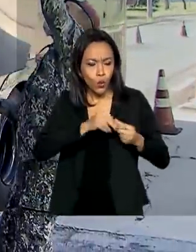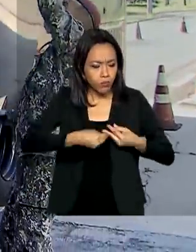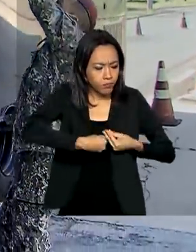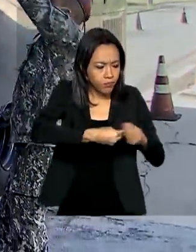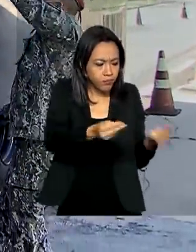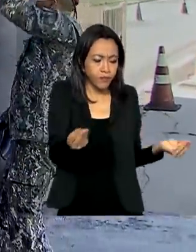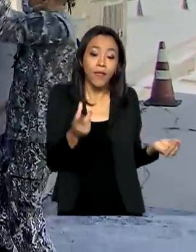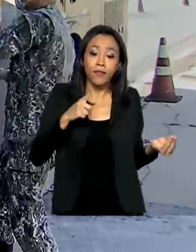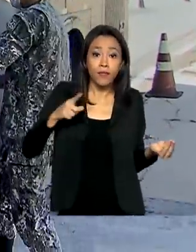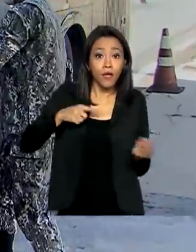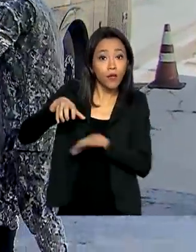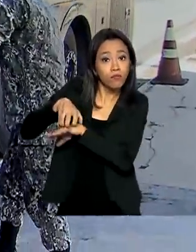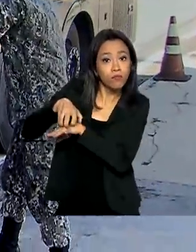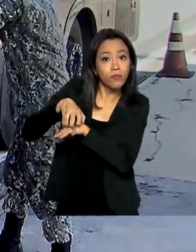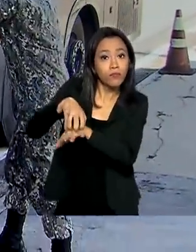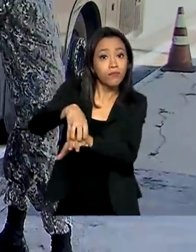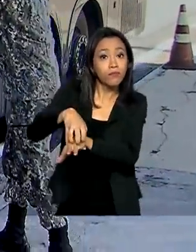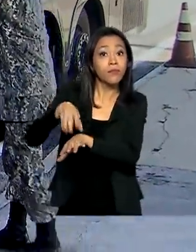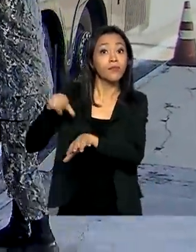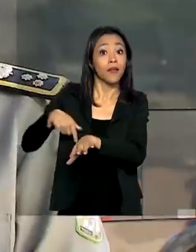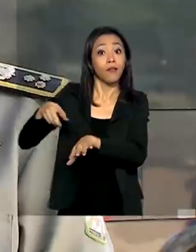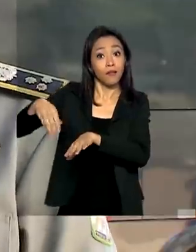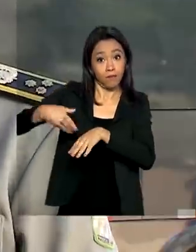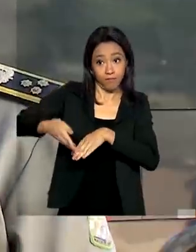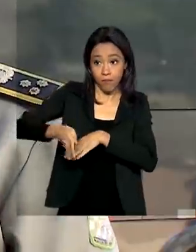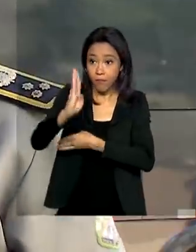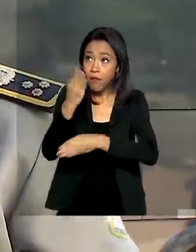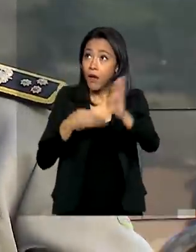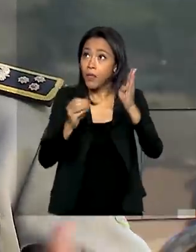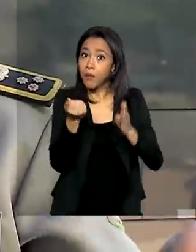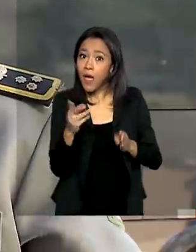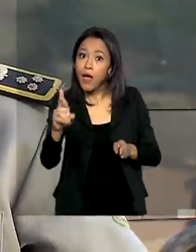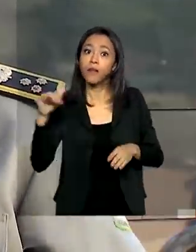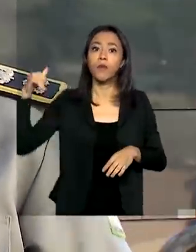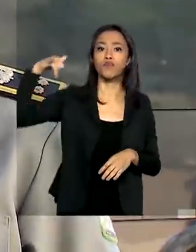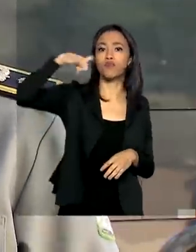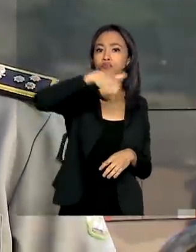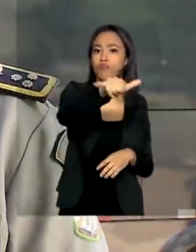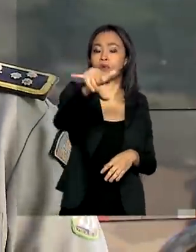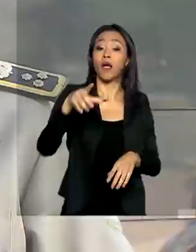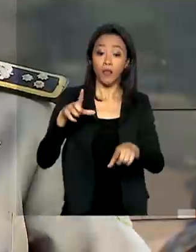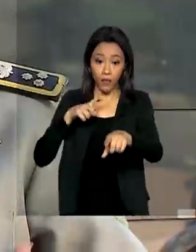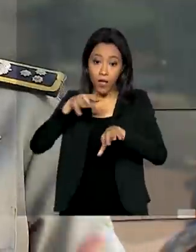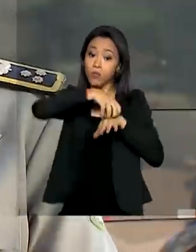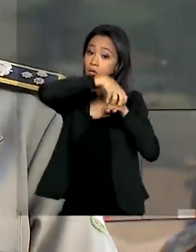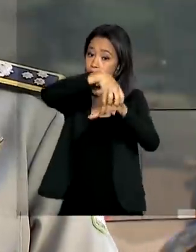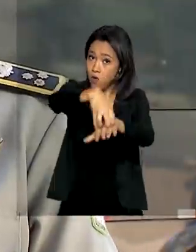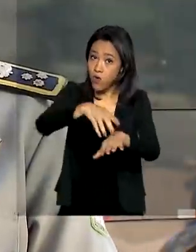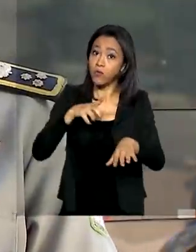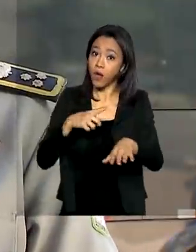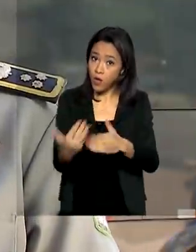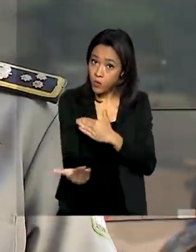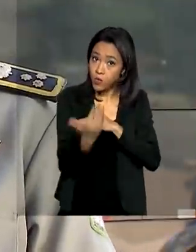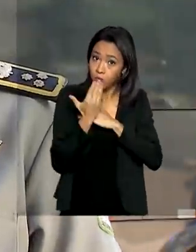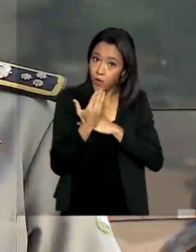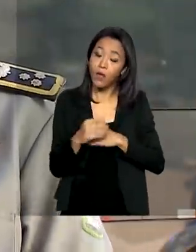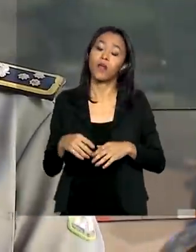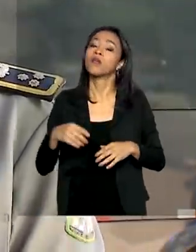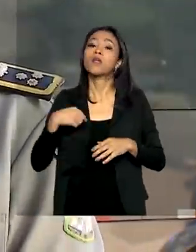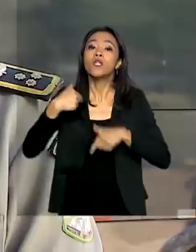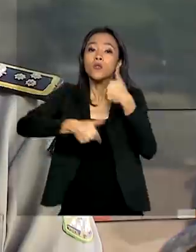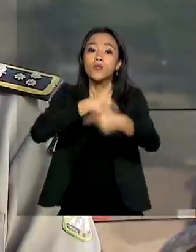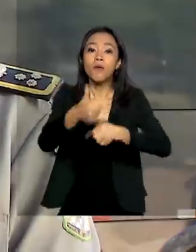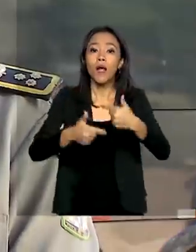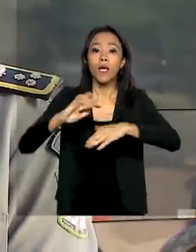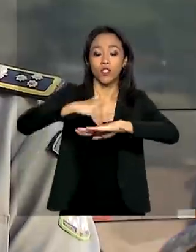conta com transporte por terra e ar. Nós temos ônibus, temos caminhões para fazer essa distribuição e as nossas atuações, as operações